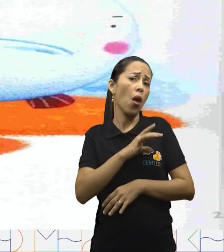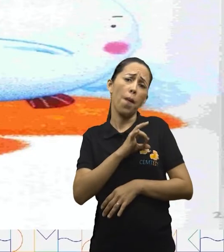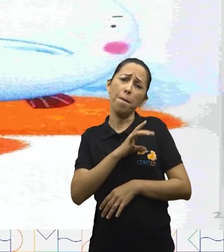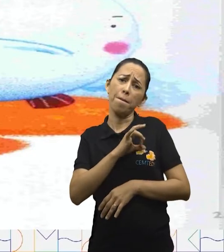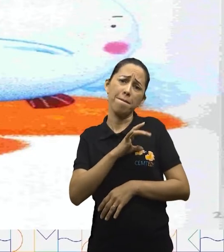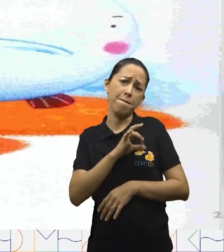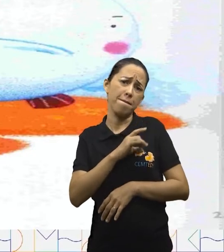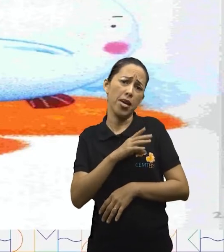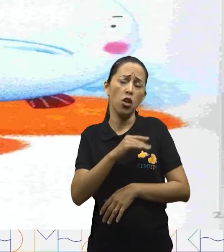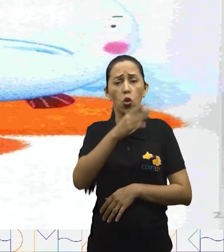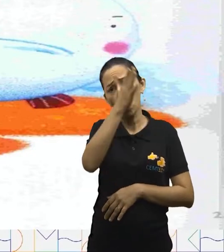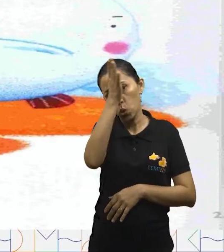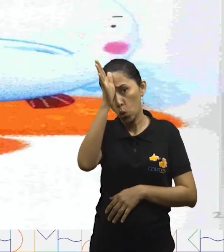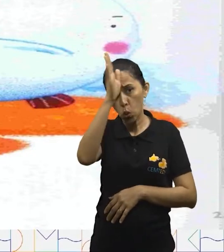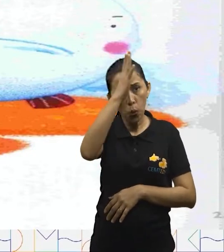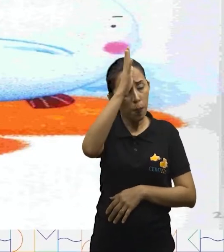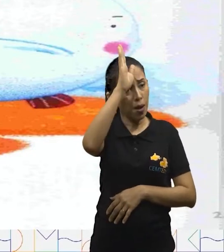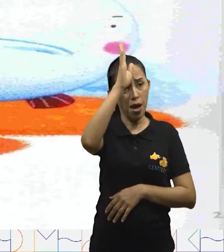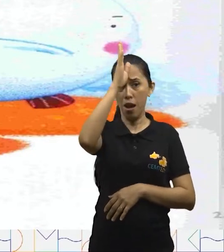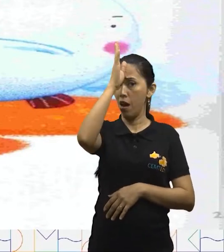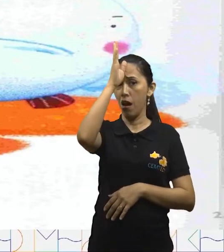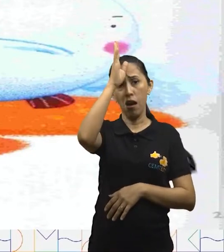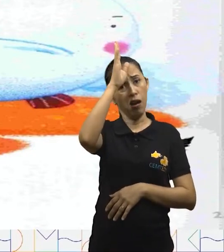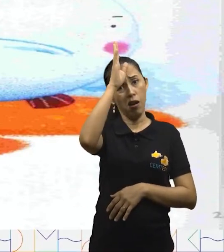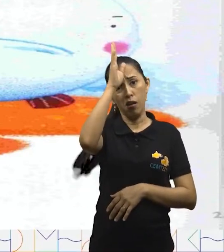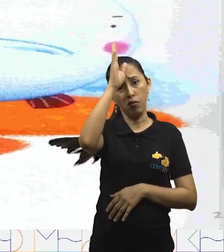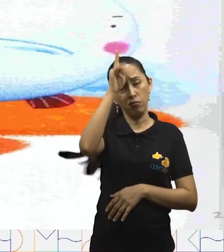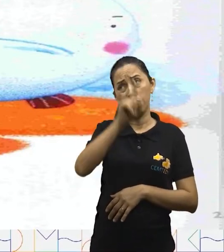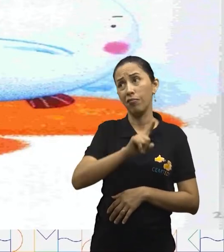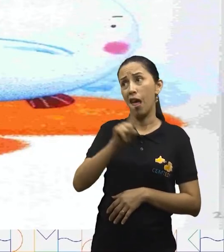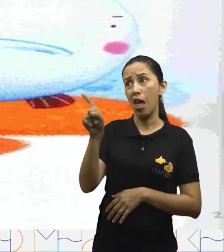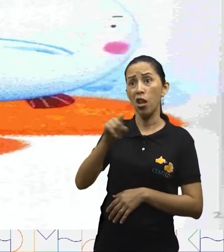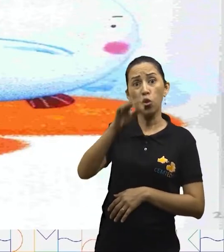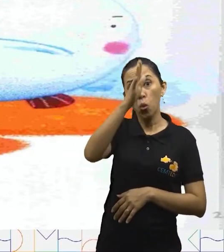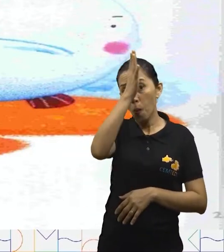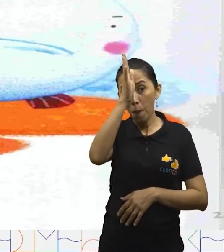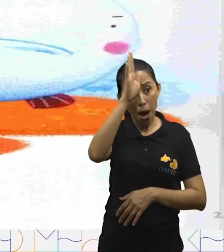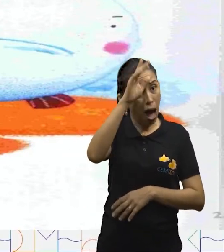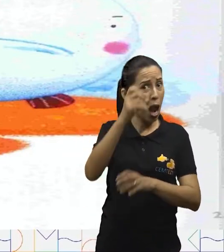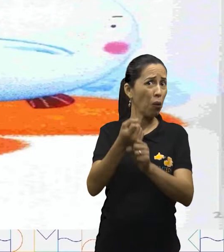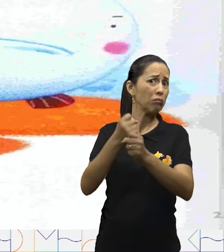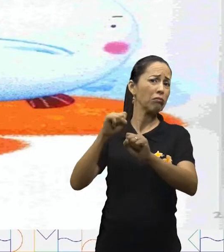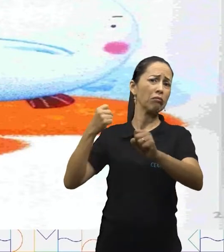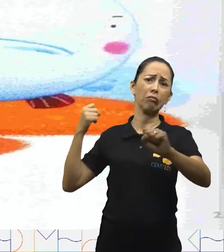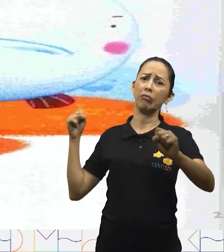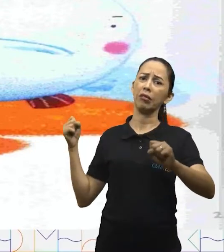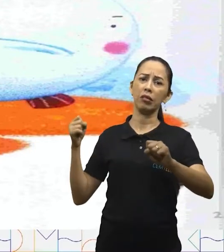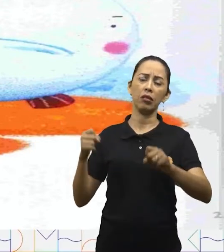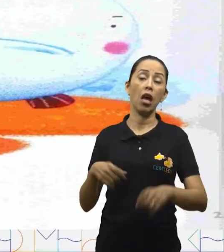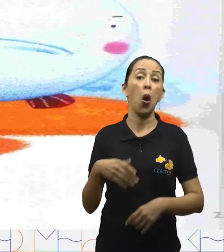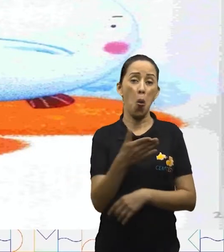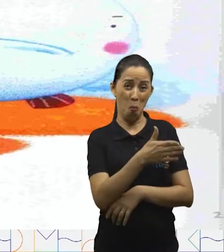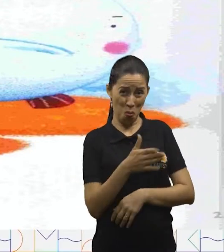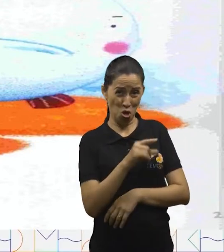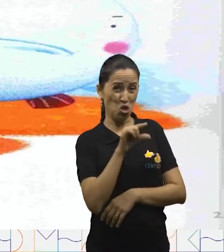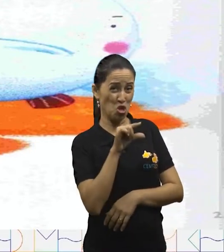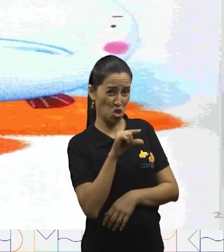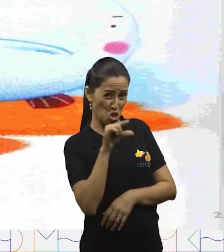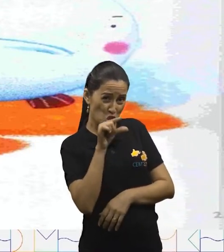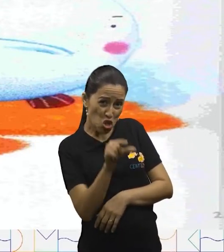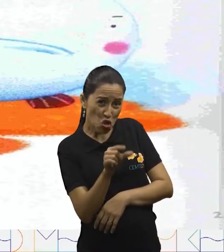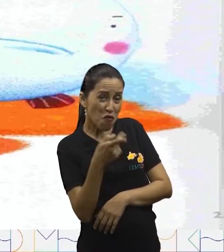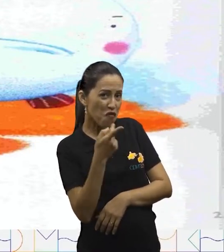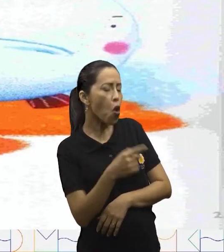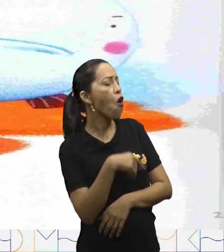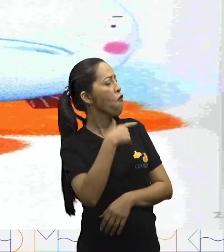tubarão. Ainda mais de tubarão-barão. Eu vou sim. Se a gente ficar de braços